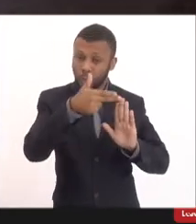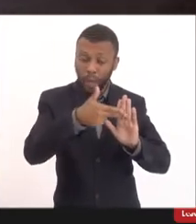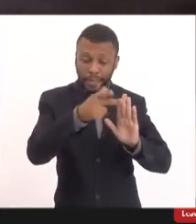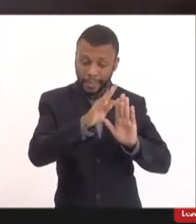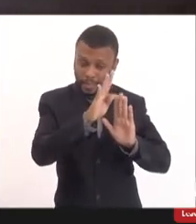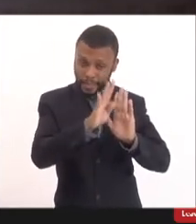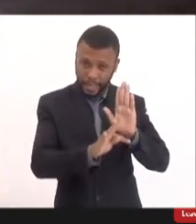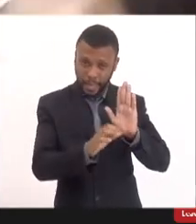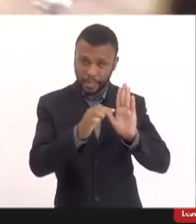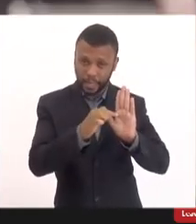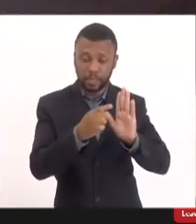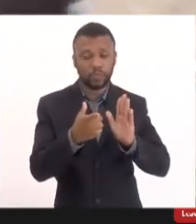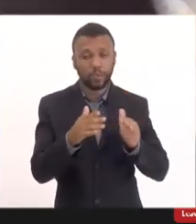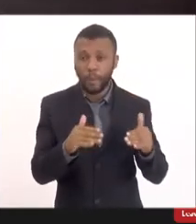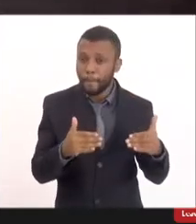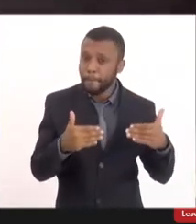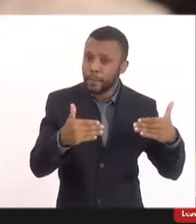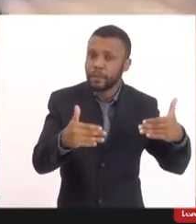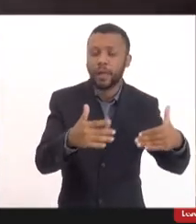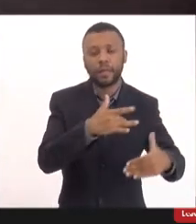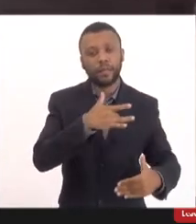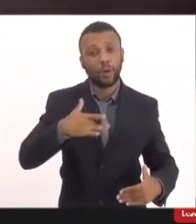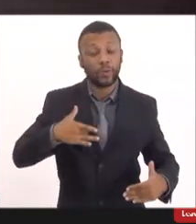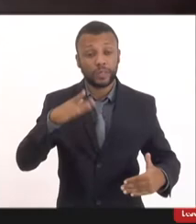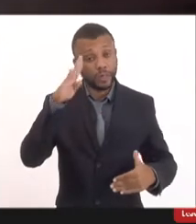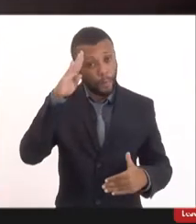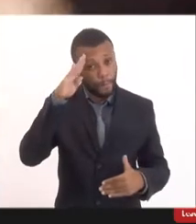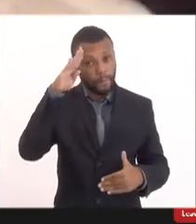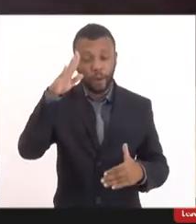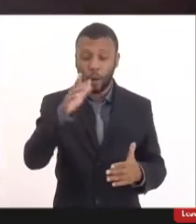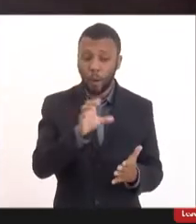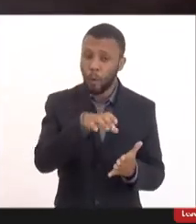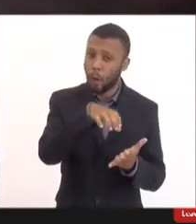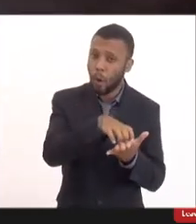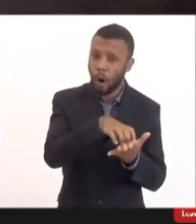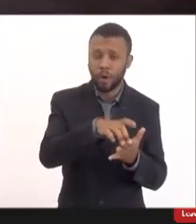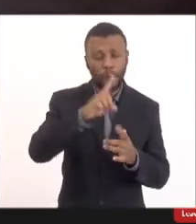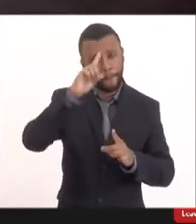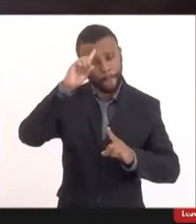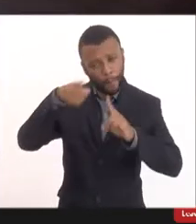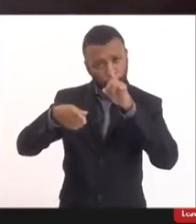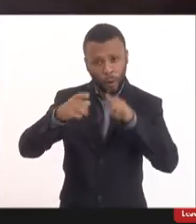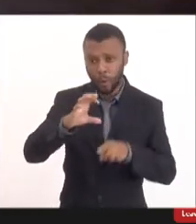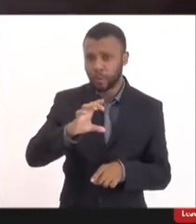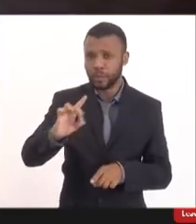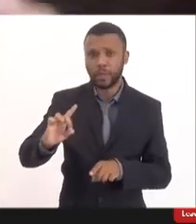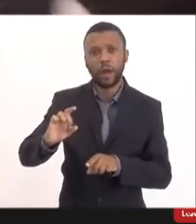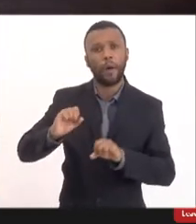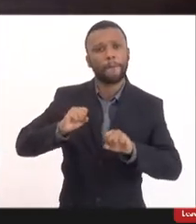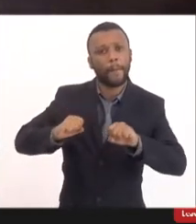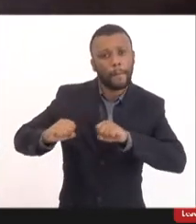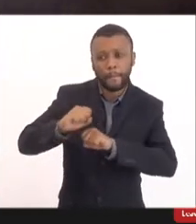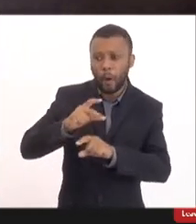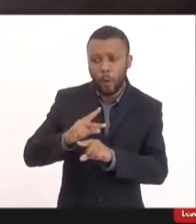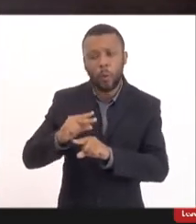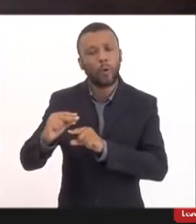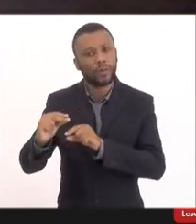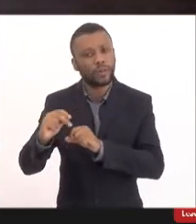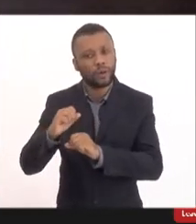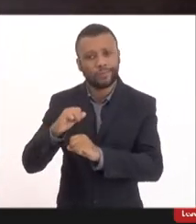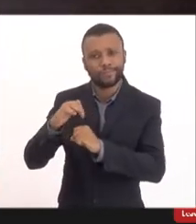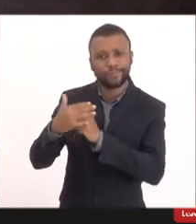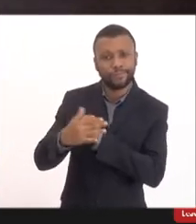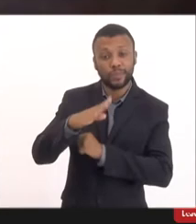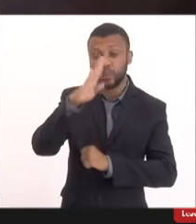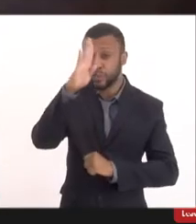Saúde que concordo é o órgão máximo autoridade sanitária que coordena o combate à pandemia da COVID-19 no Brasil é o